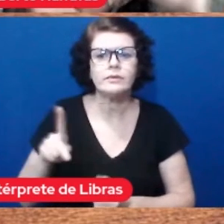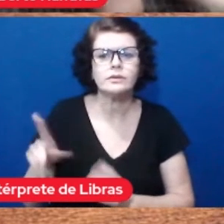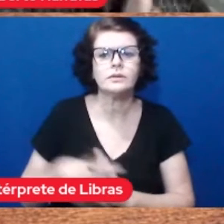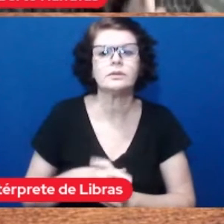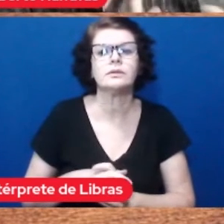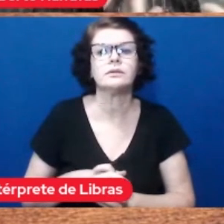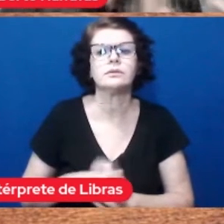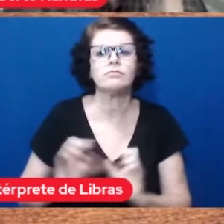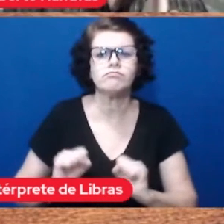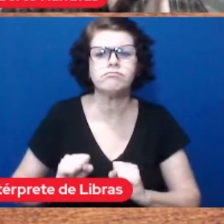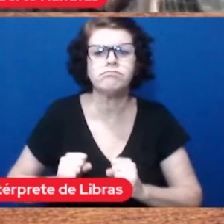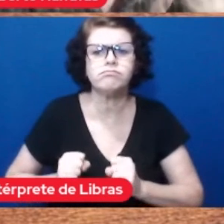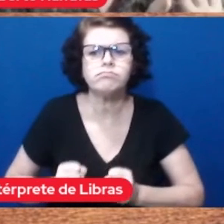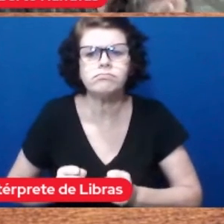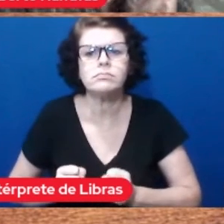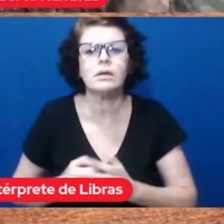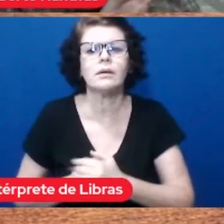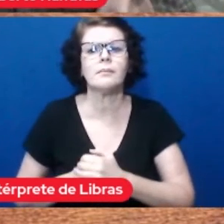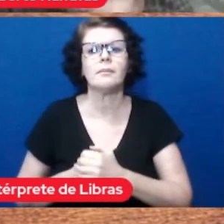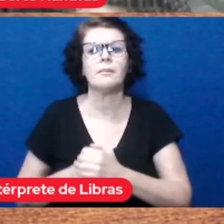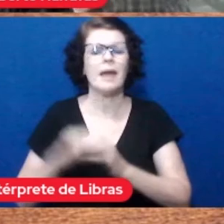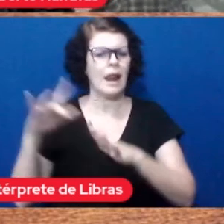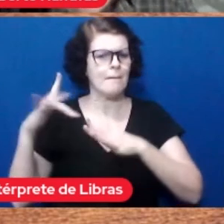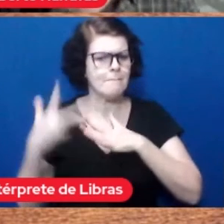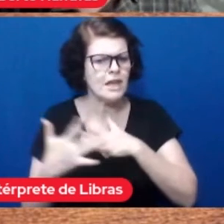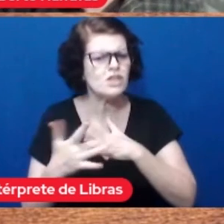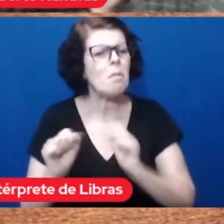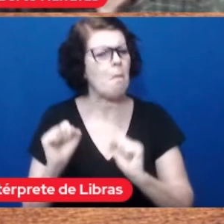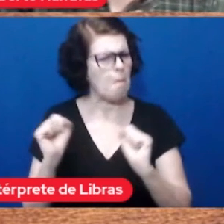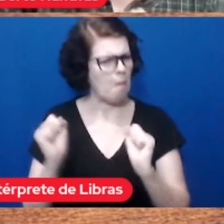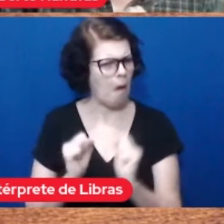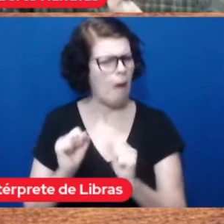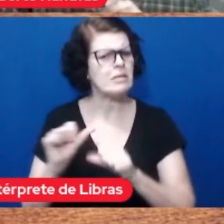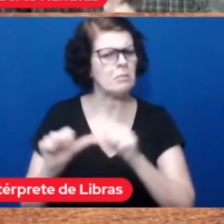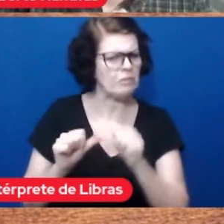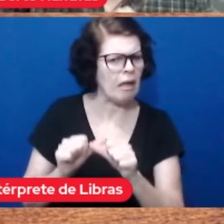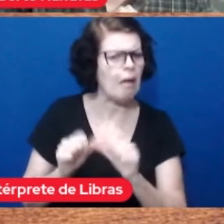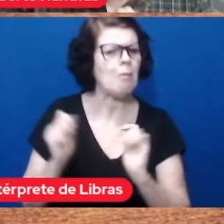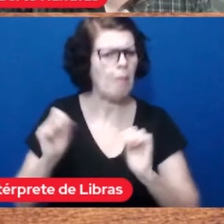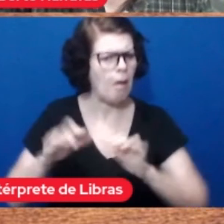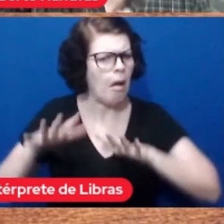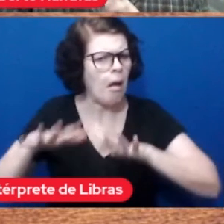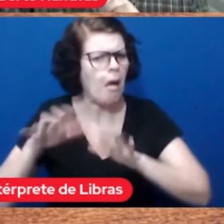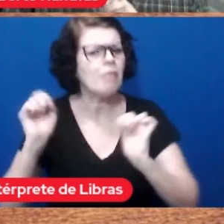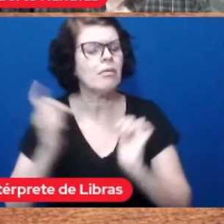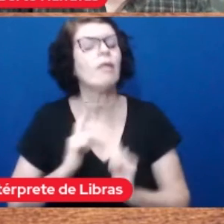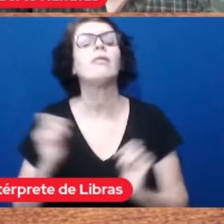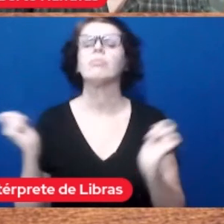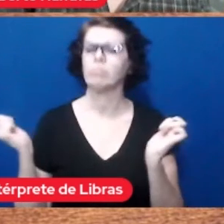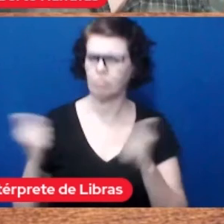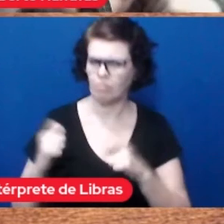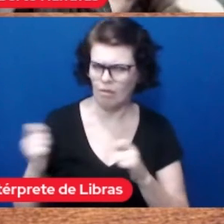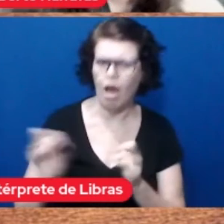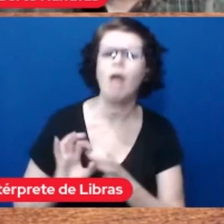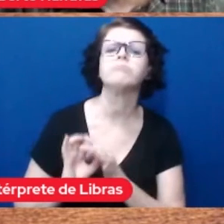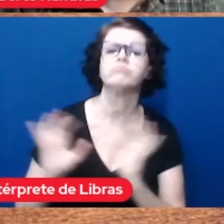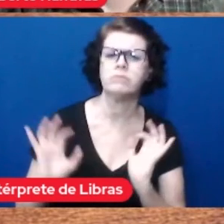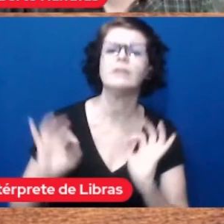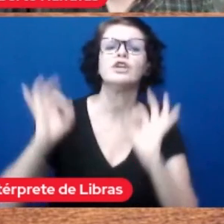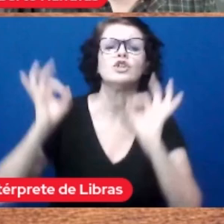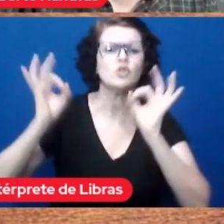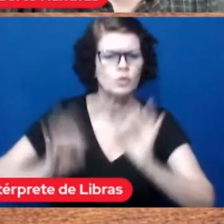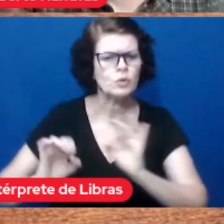pressionados pela mídia, etc mas será que pode mesmo fazer essa campanha? pode, deve é justa tem condições